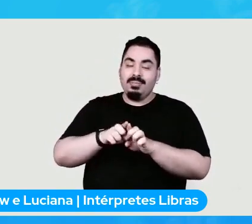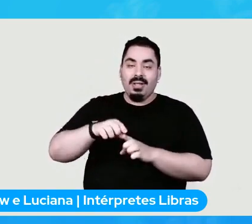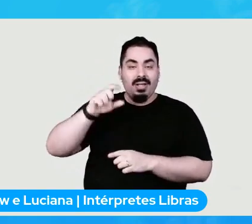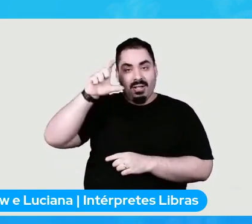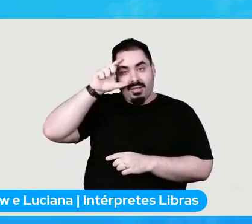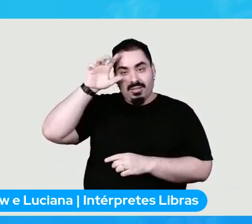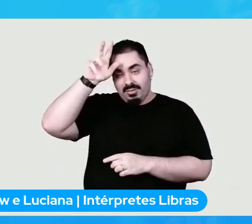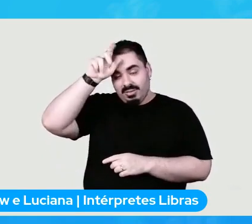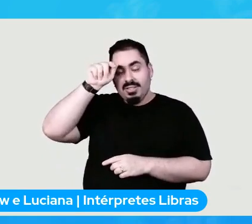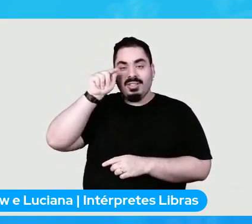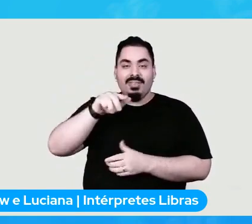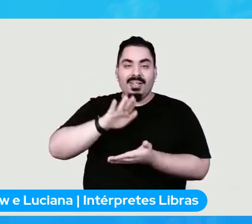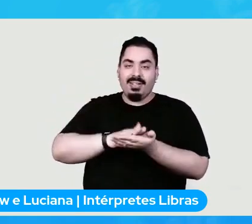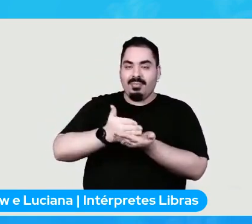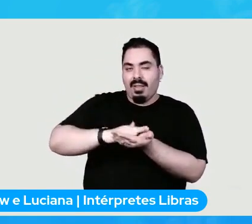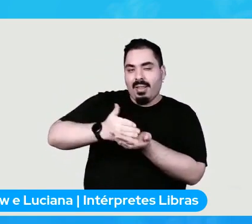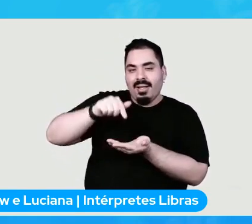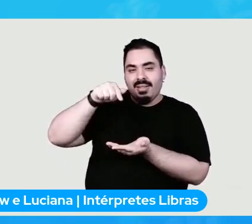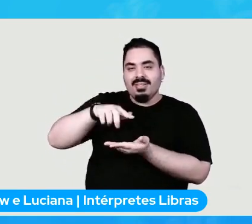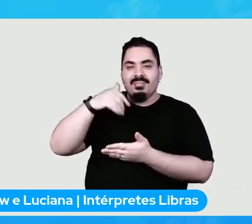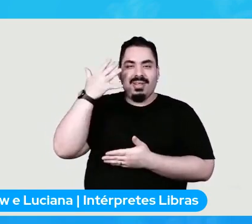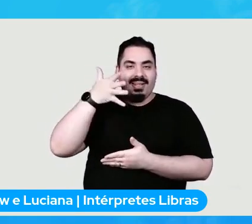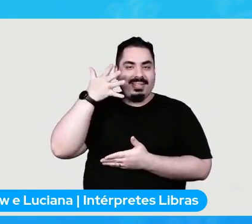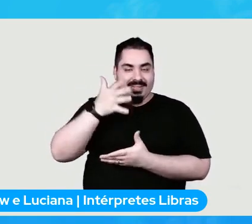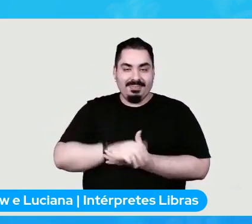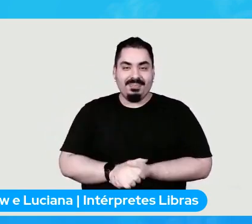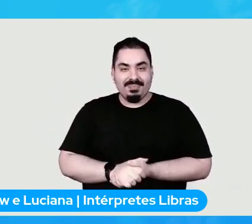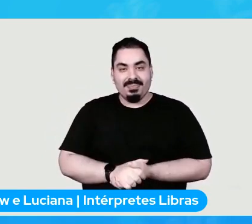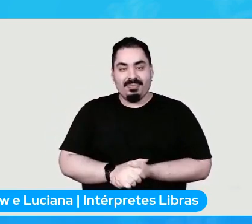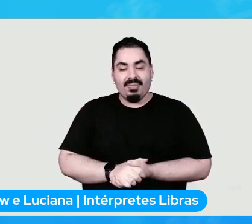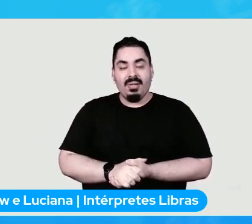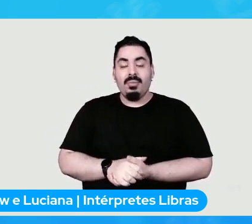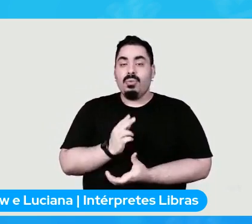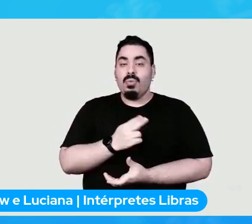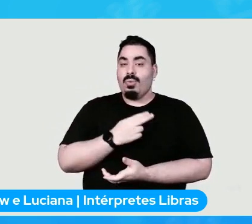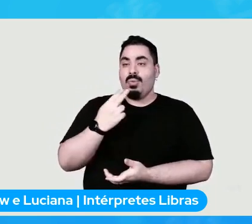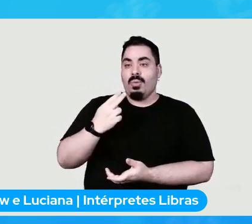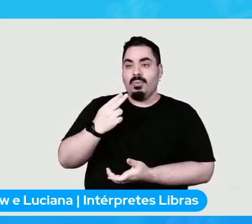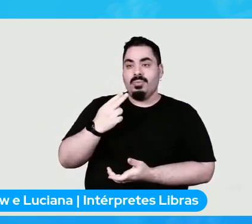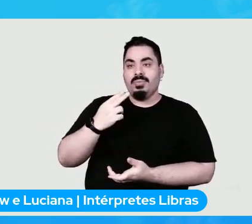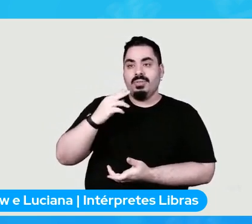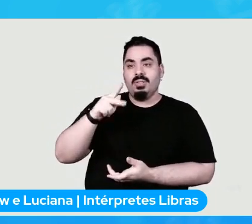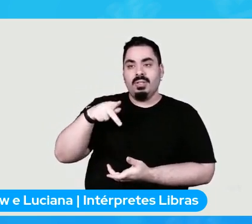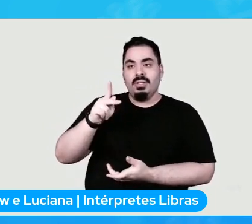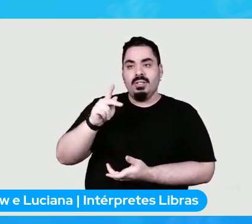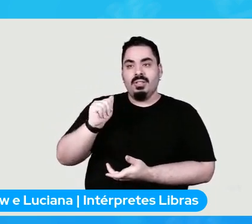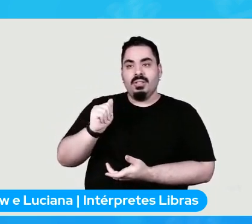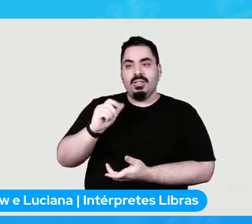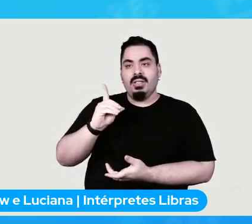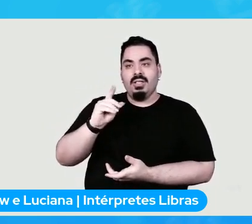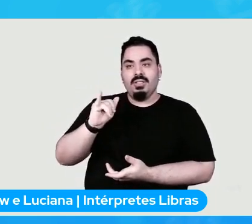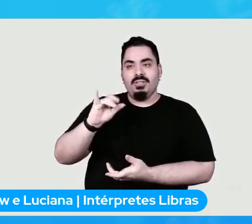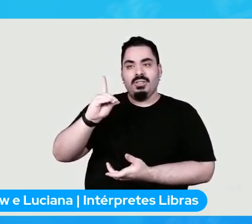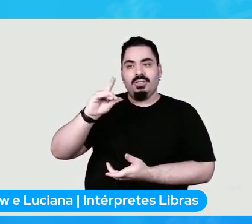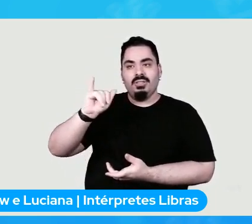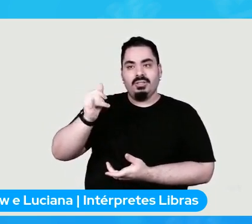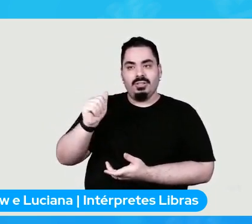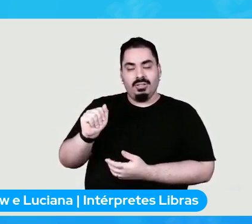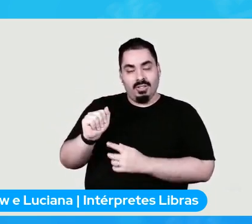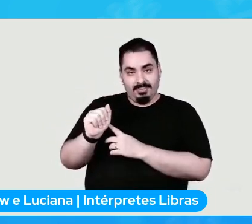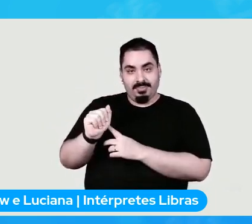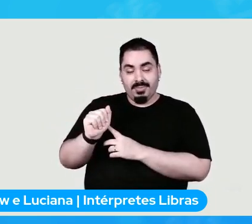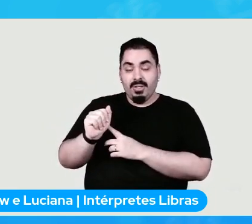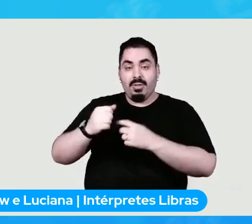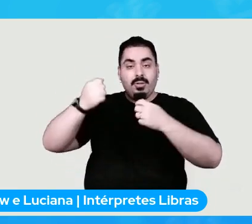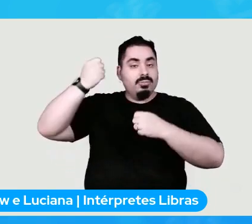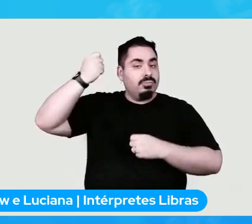intérpretes nessa palestra. Eu me chamo Kadidia Valéria, vou me autodescrever,